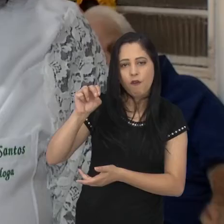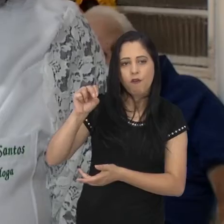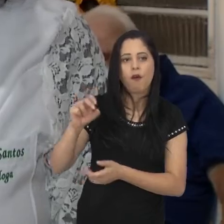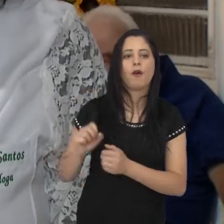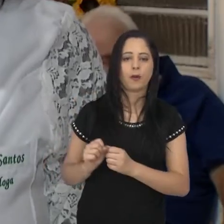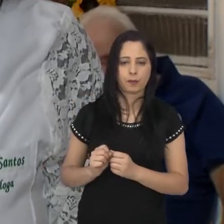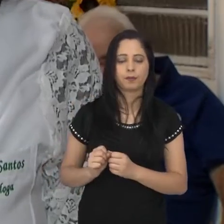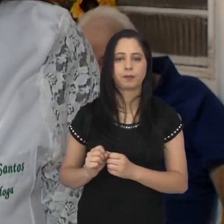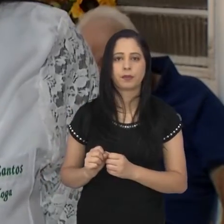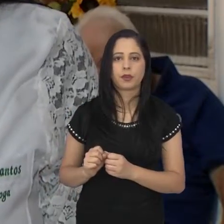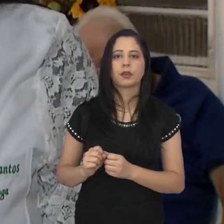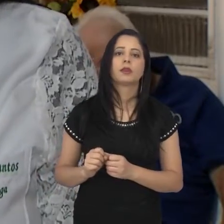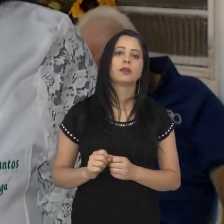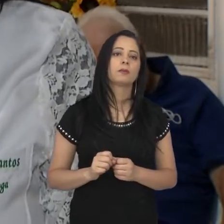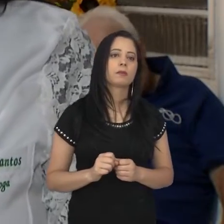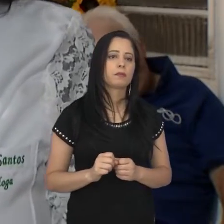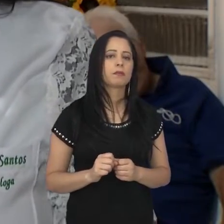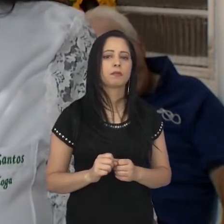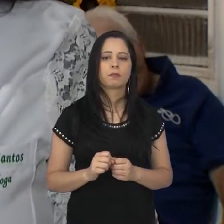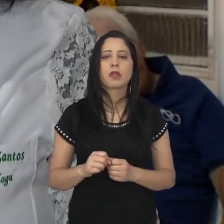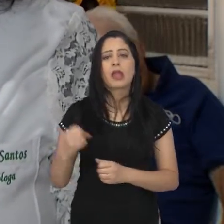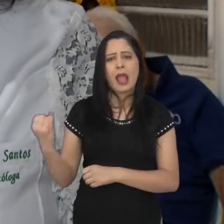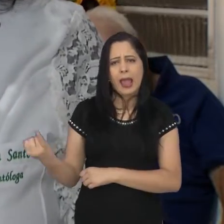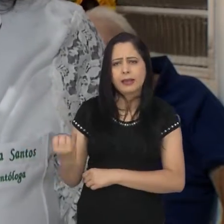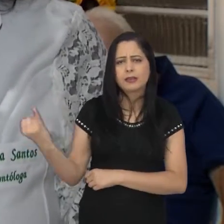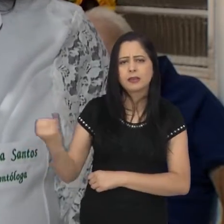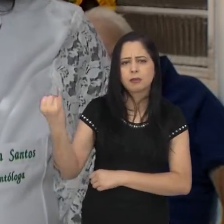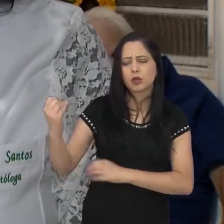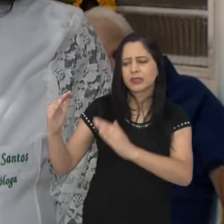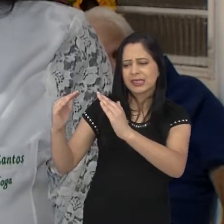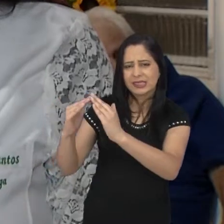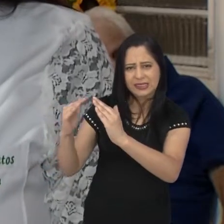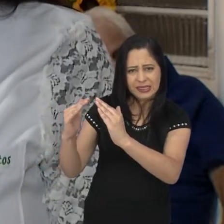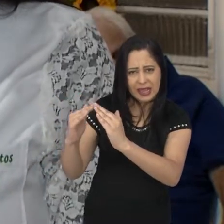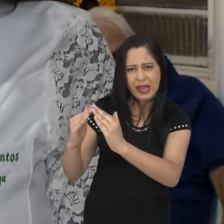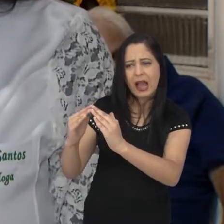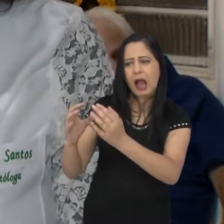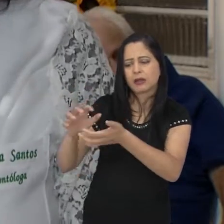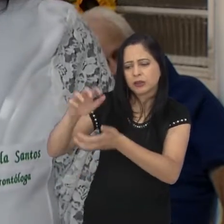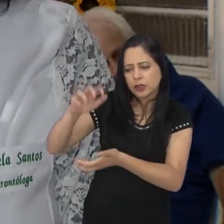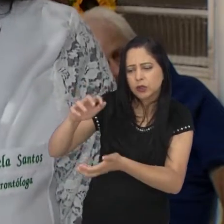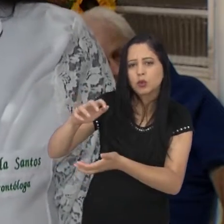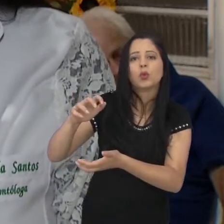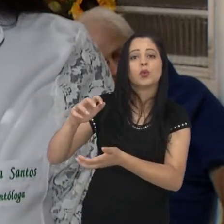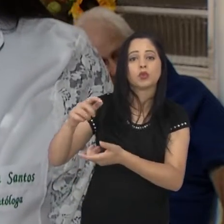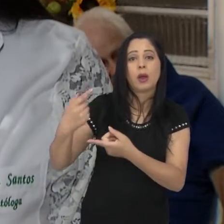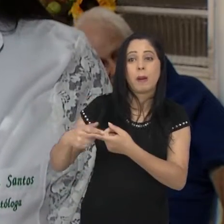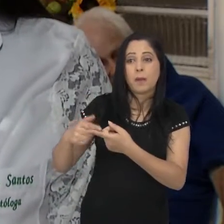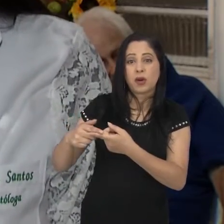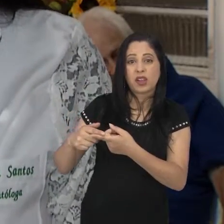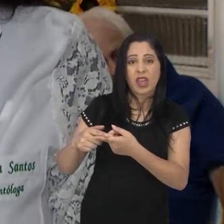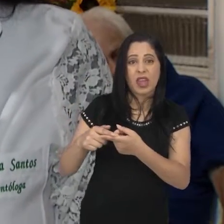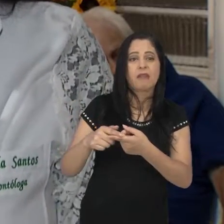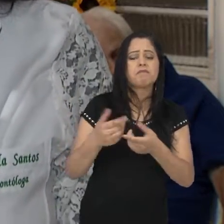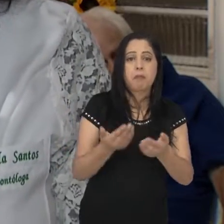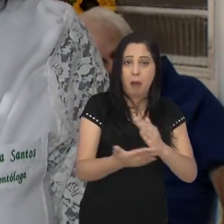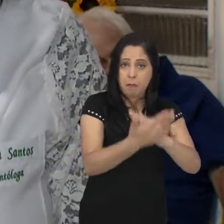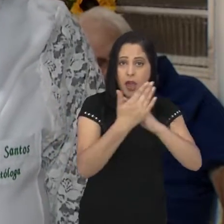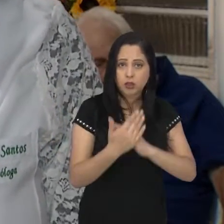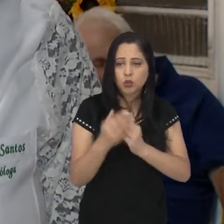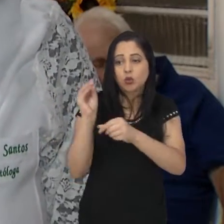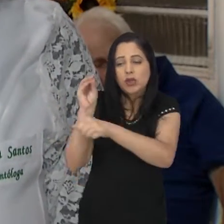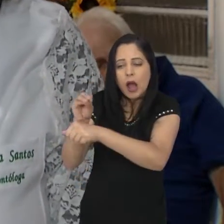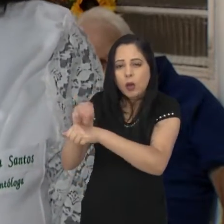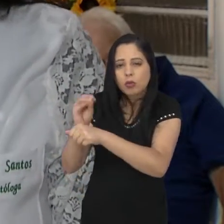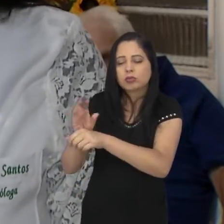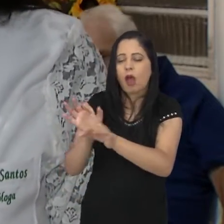-vindo. Bom, as doações hoje são de extrema importância para os abrigos, as instituições de longa permanência para idosos, porque elas nos ajudam